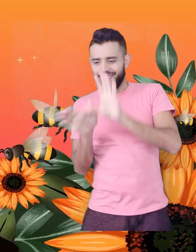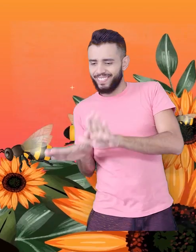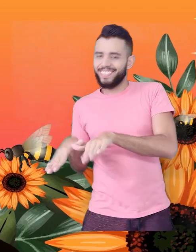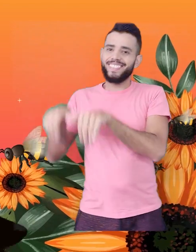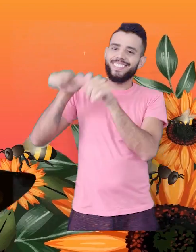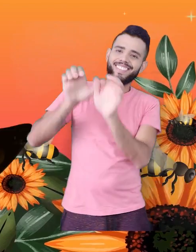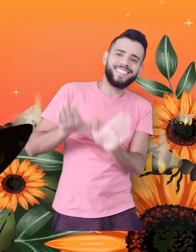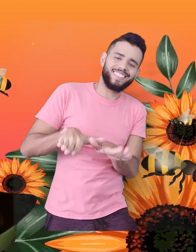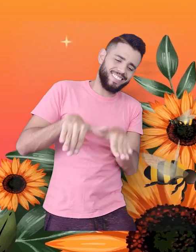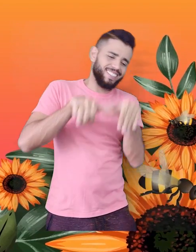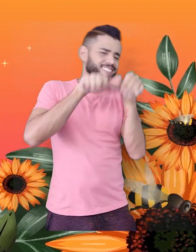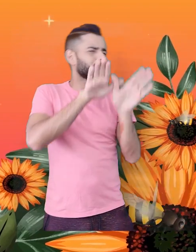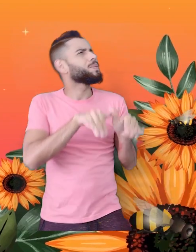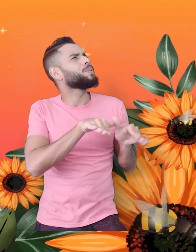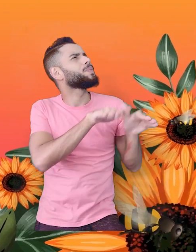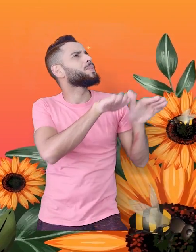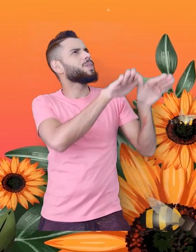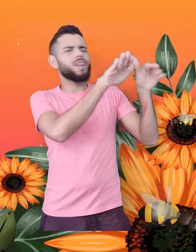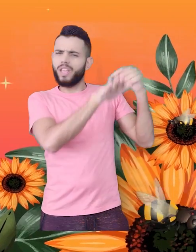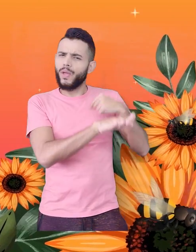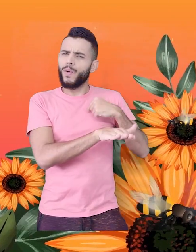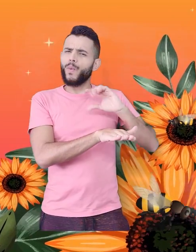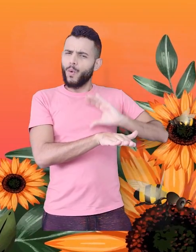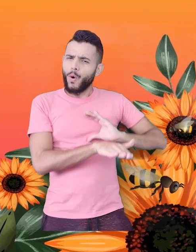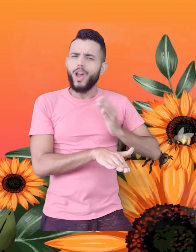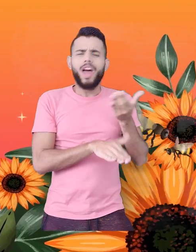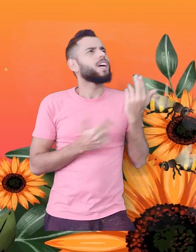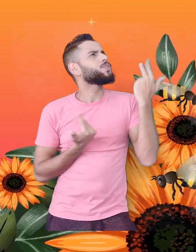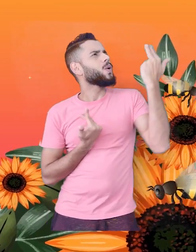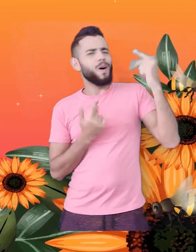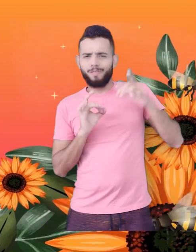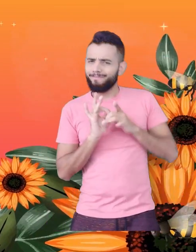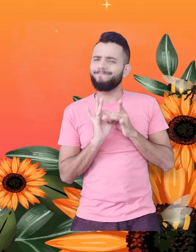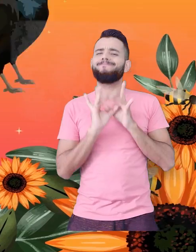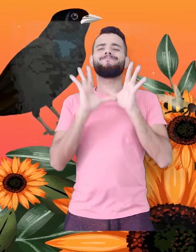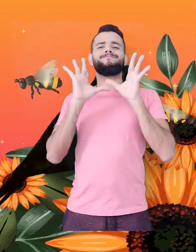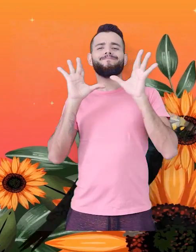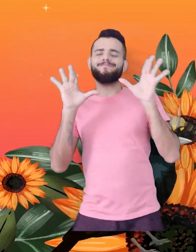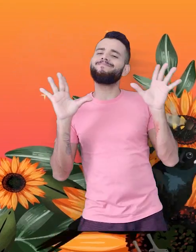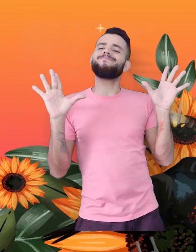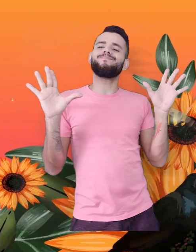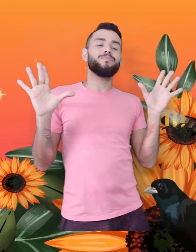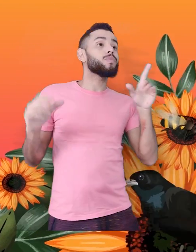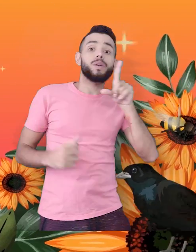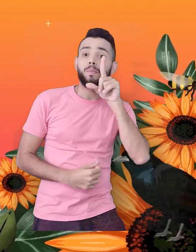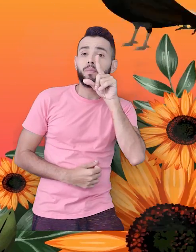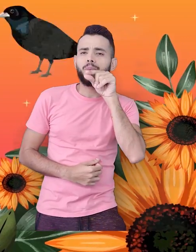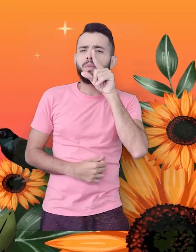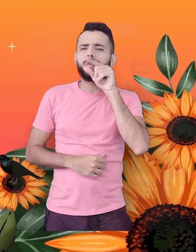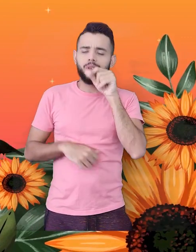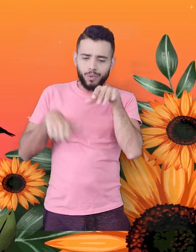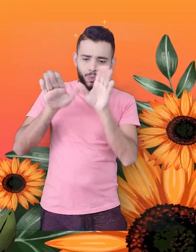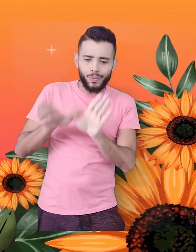Saltando vai saltar Desil, desil, quem te